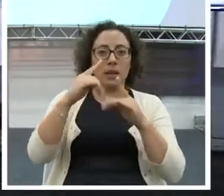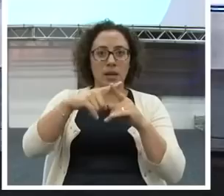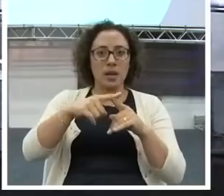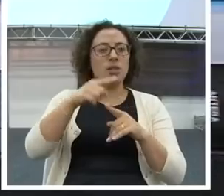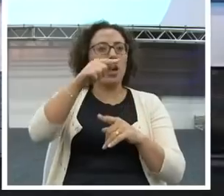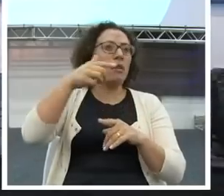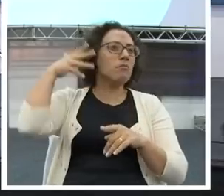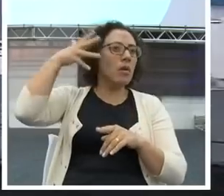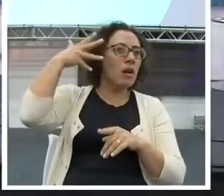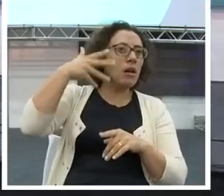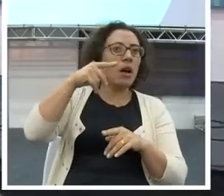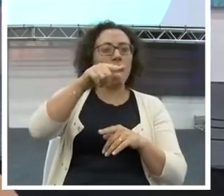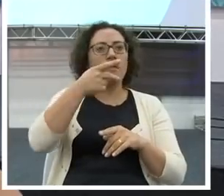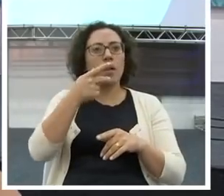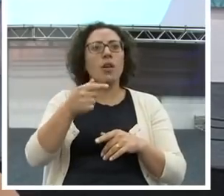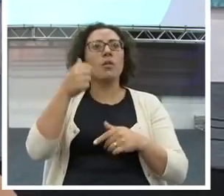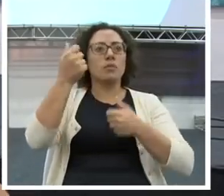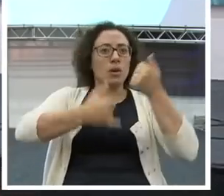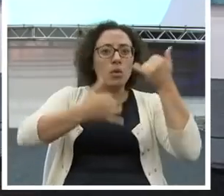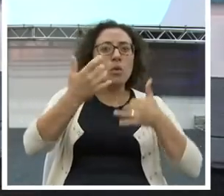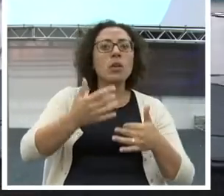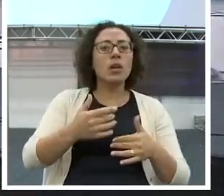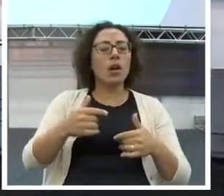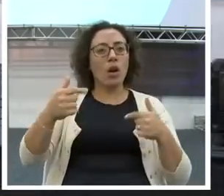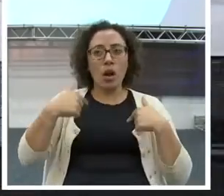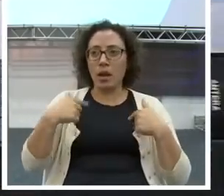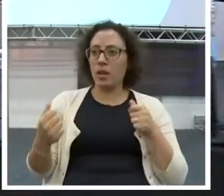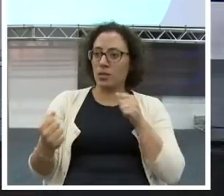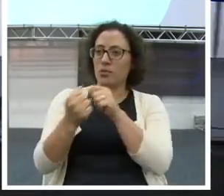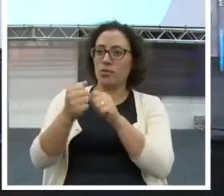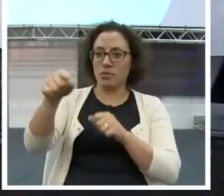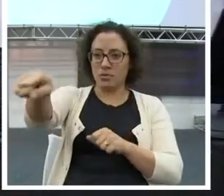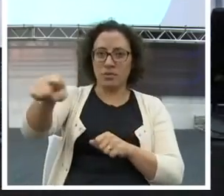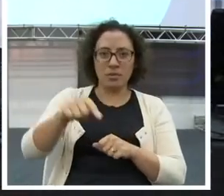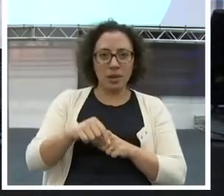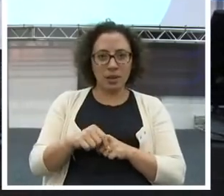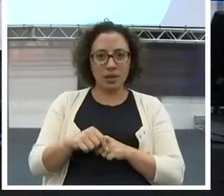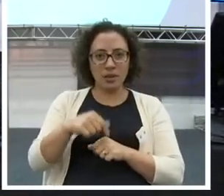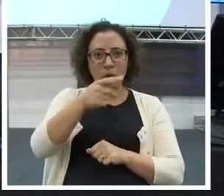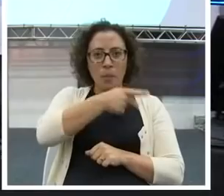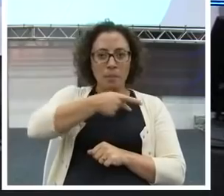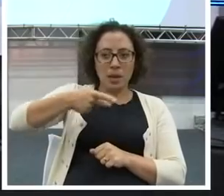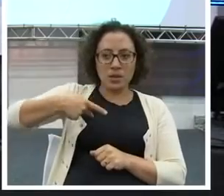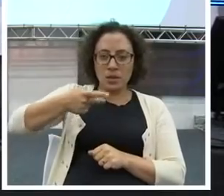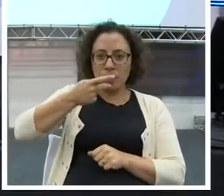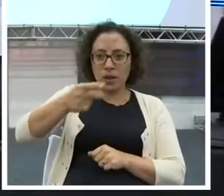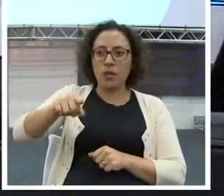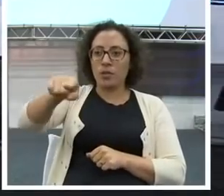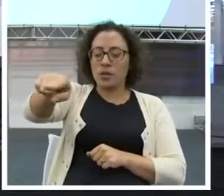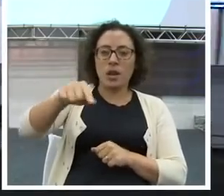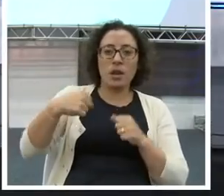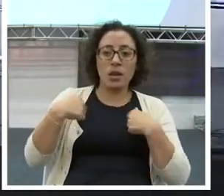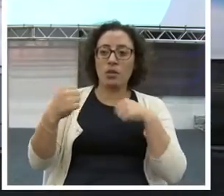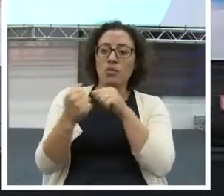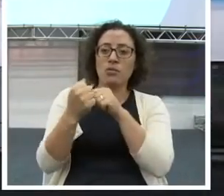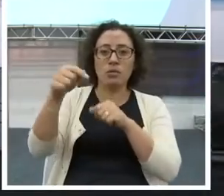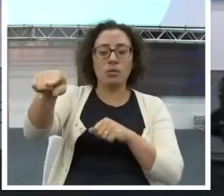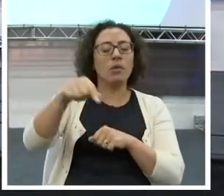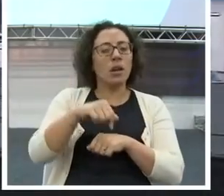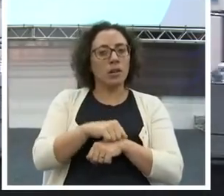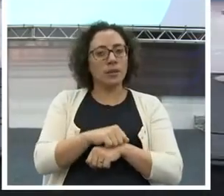tomar cuidado com as pessoas que você anda. por exemplo, estão andando com o Roberto. Eu falei, ferrou. Vai me entregar aqui. Mas ele falou o seguinte.